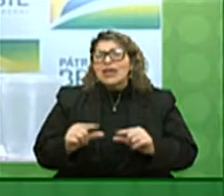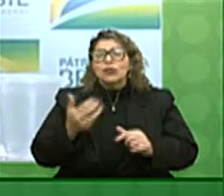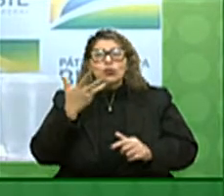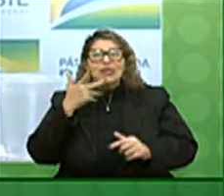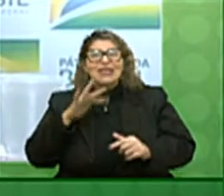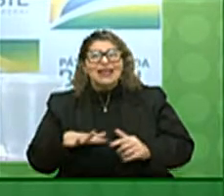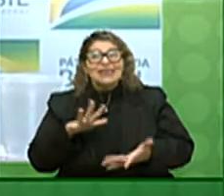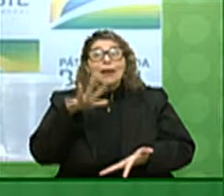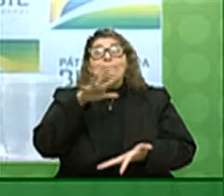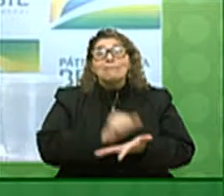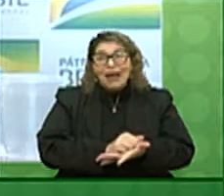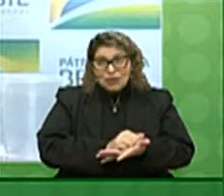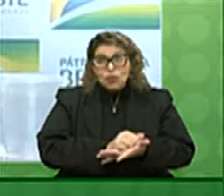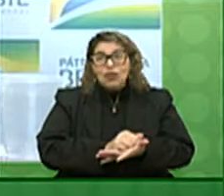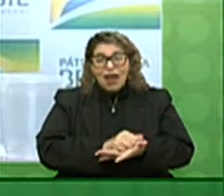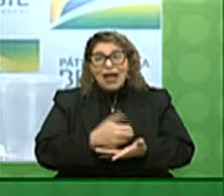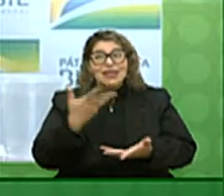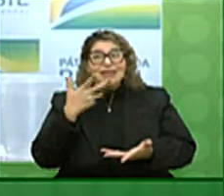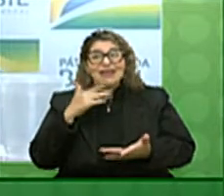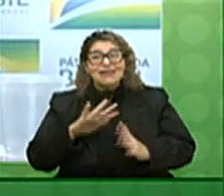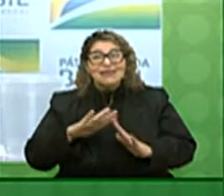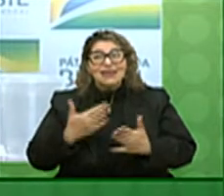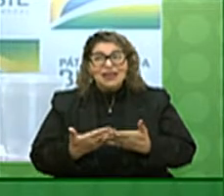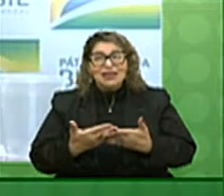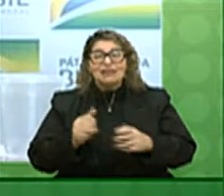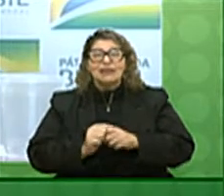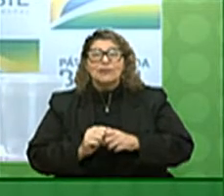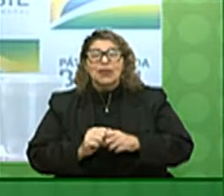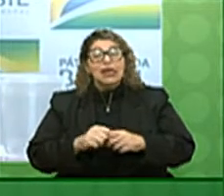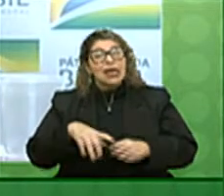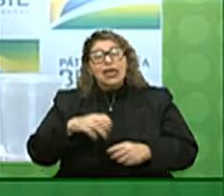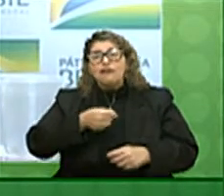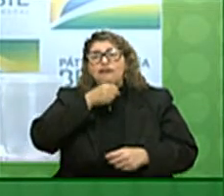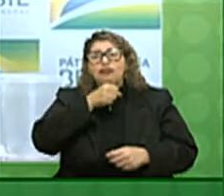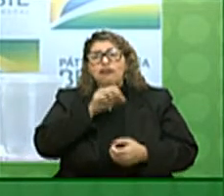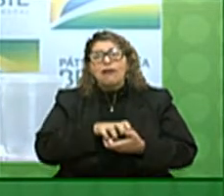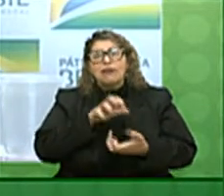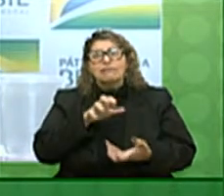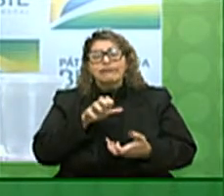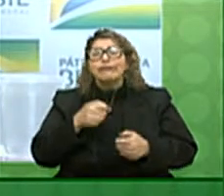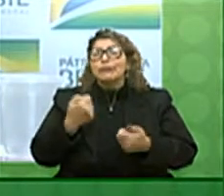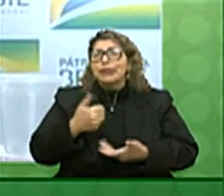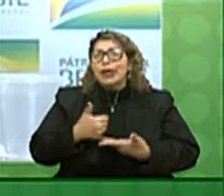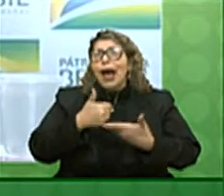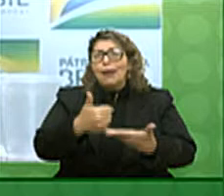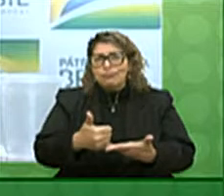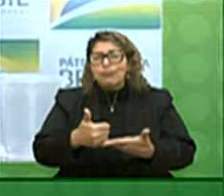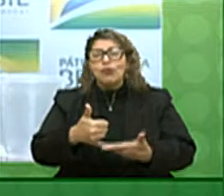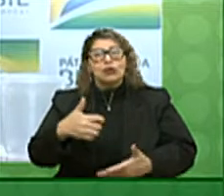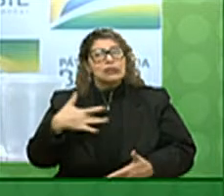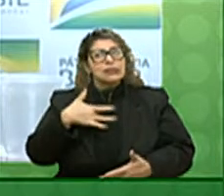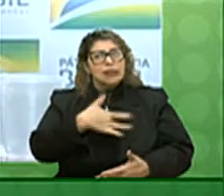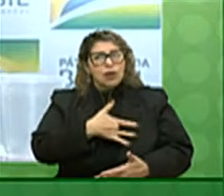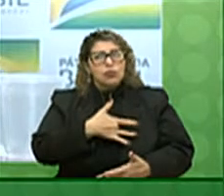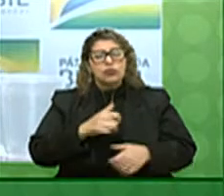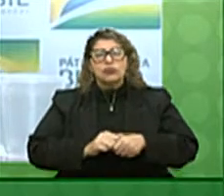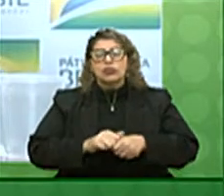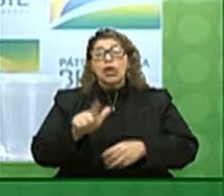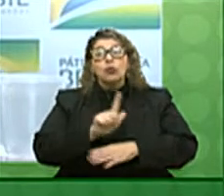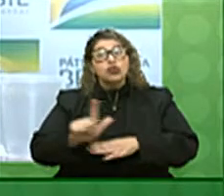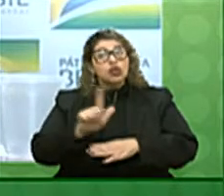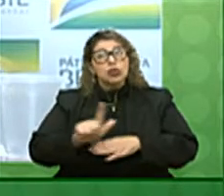matriculadas na escola e teremos mais idosos que necessitarão de mais apoio de saúde. Então, o gestor terá que ter uma